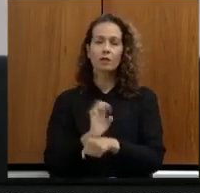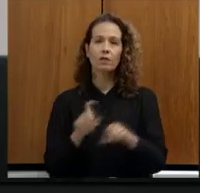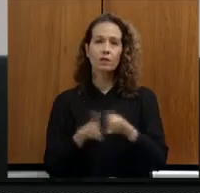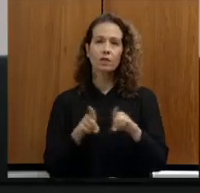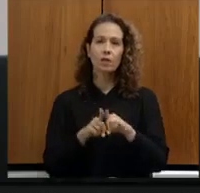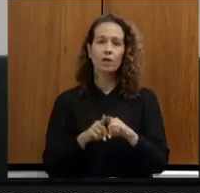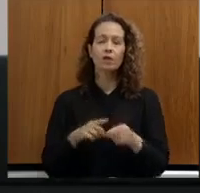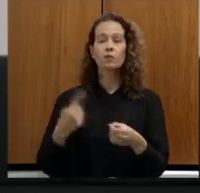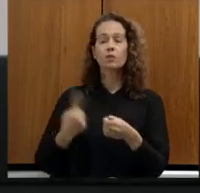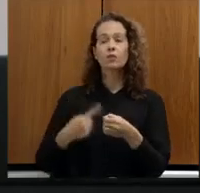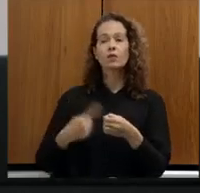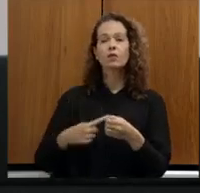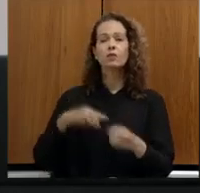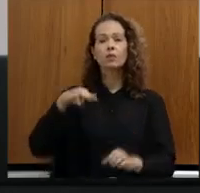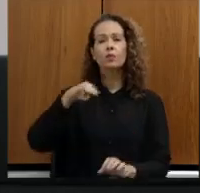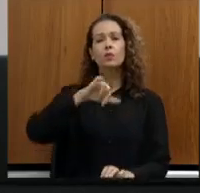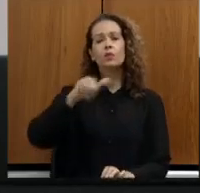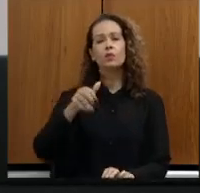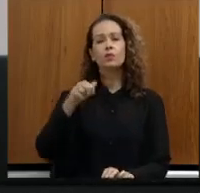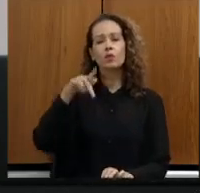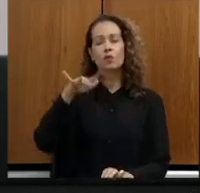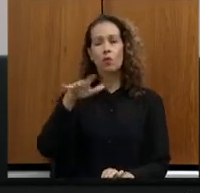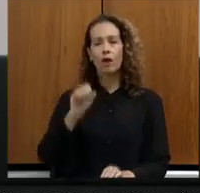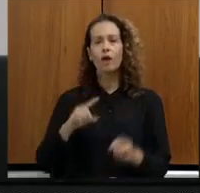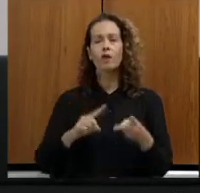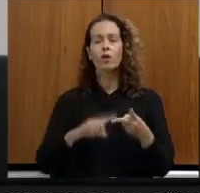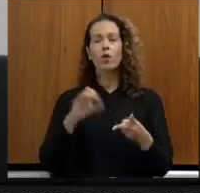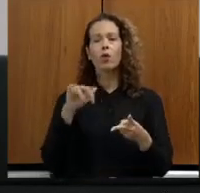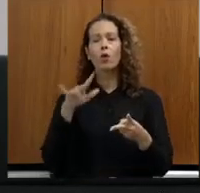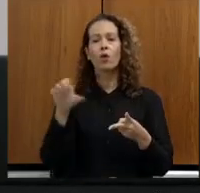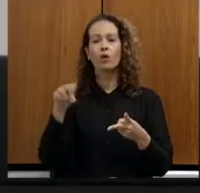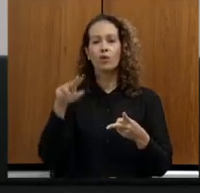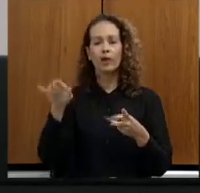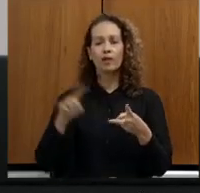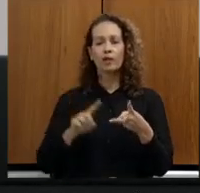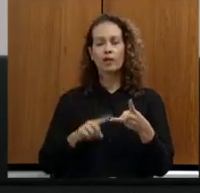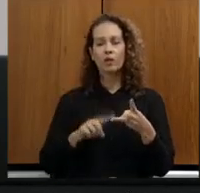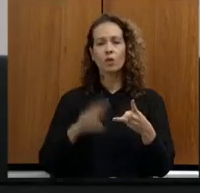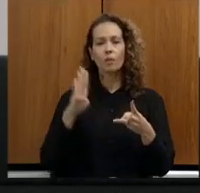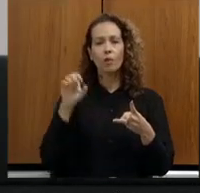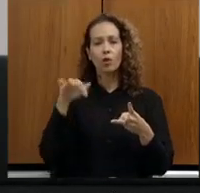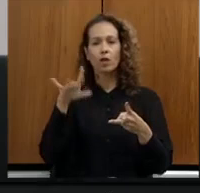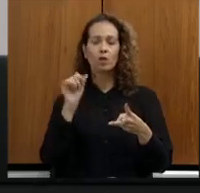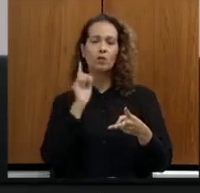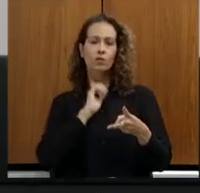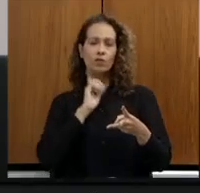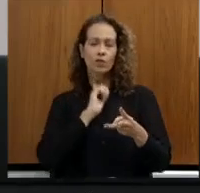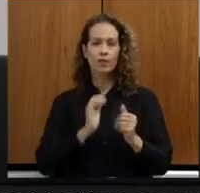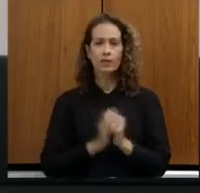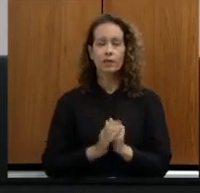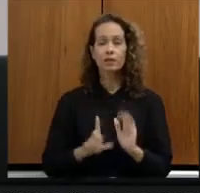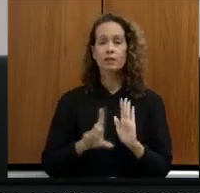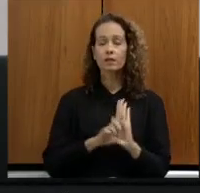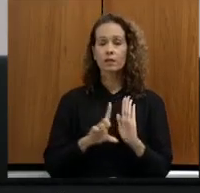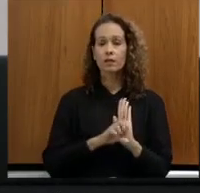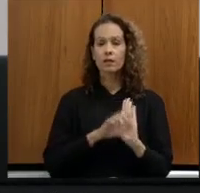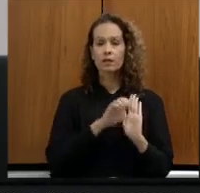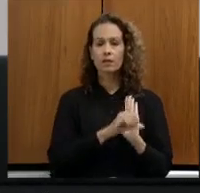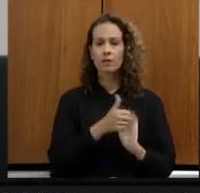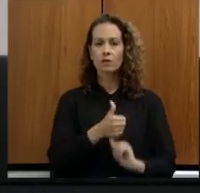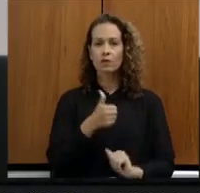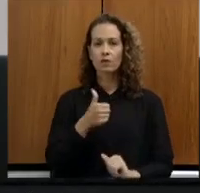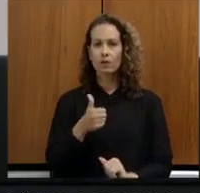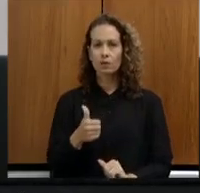Januária Corgo Marinho e Bonito de Minas da lei número 11.901 de